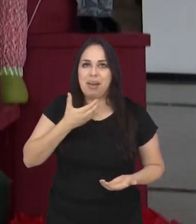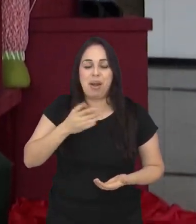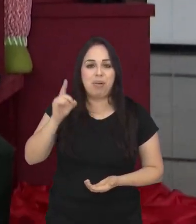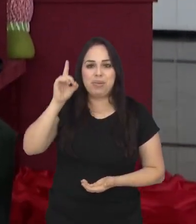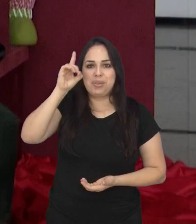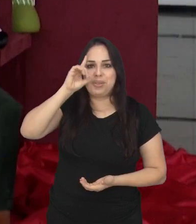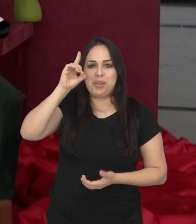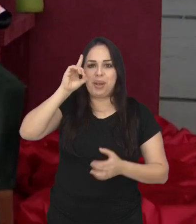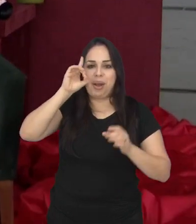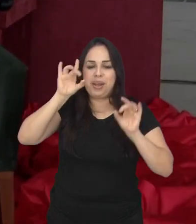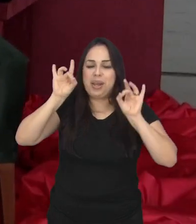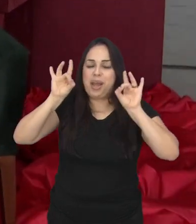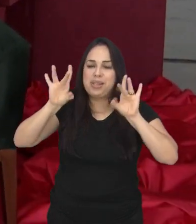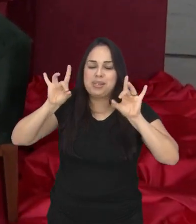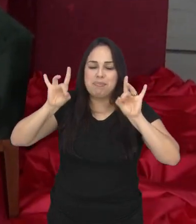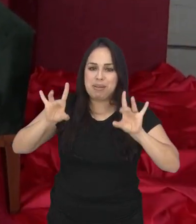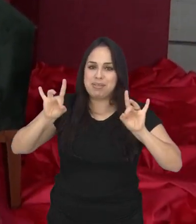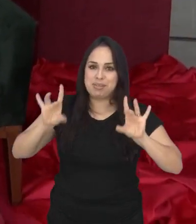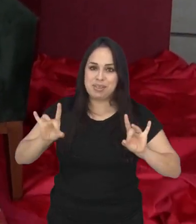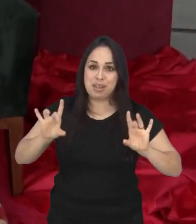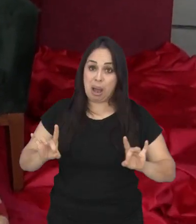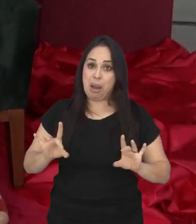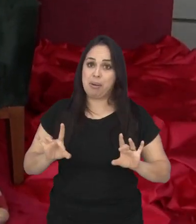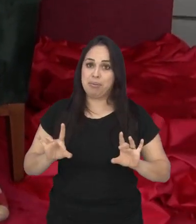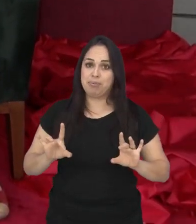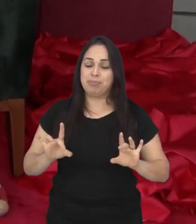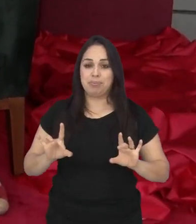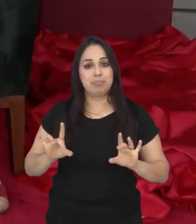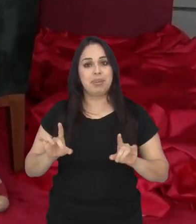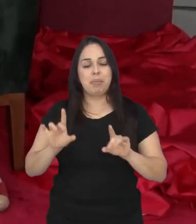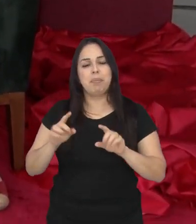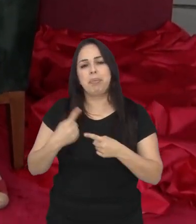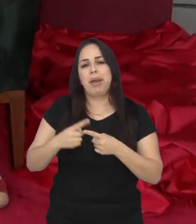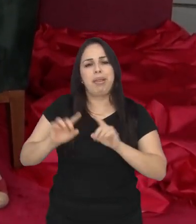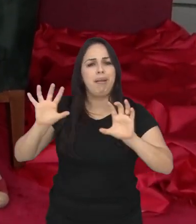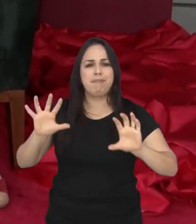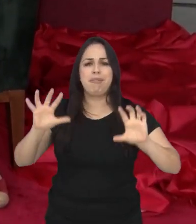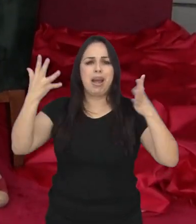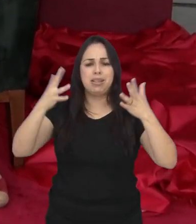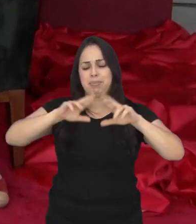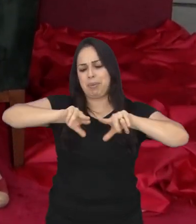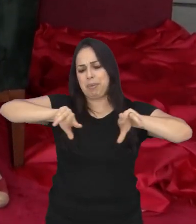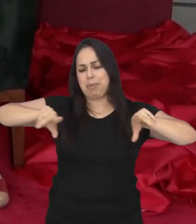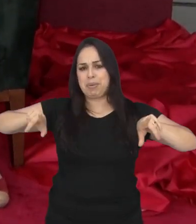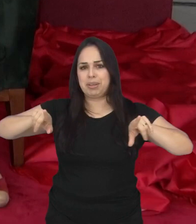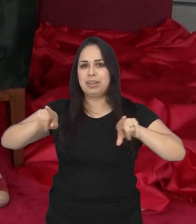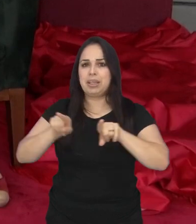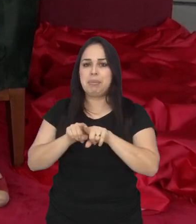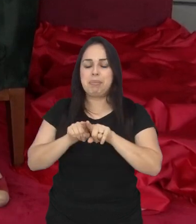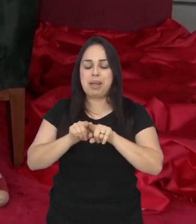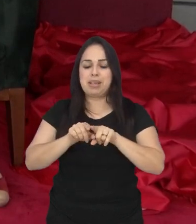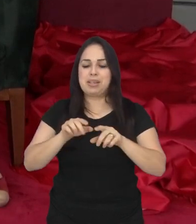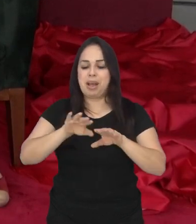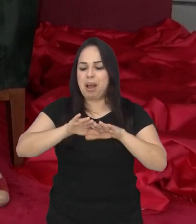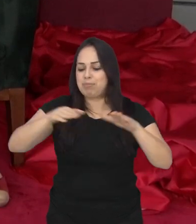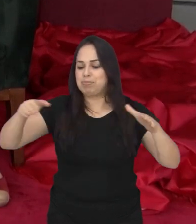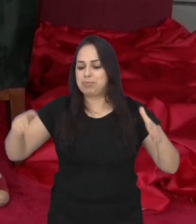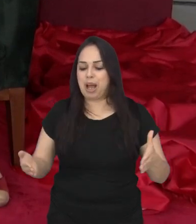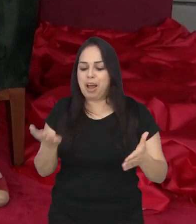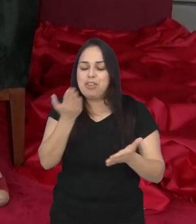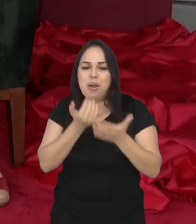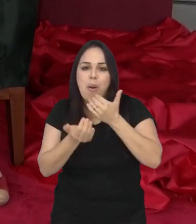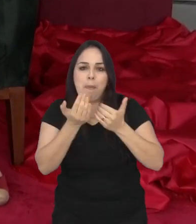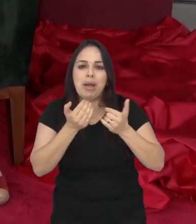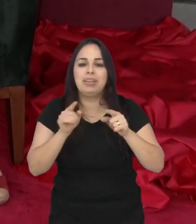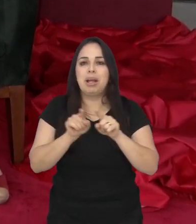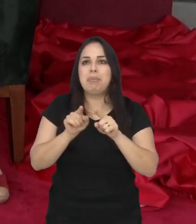comemorativas mais especiais do ano, por suas comemorações e festas. Além das inspiradoras ceias e o clima